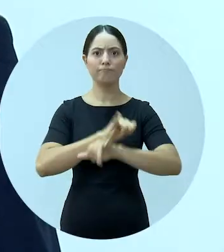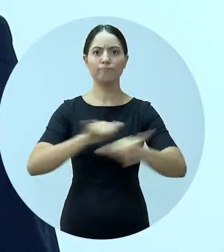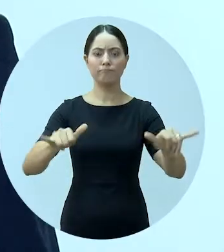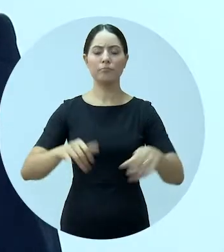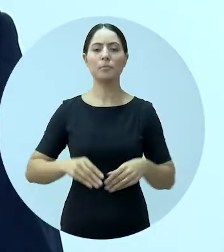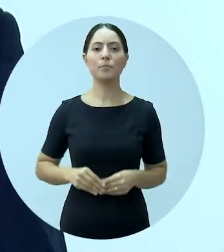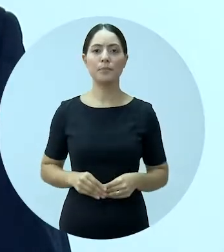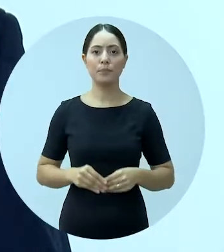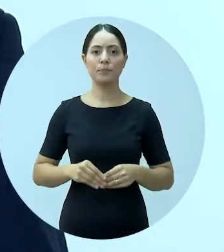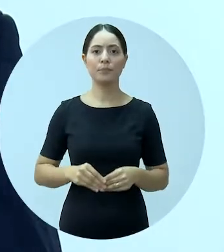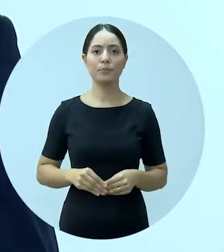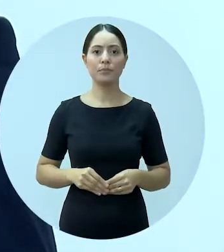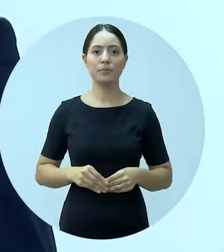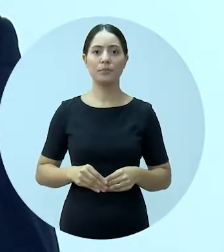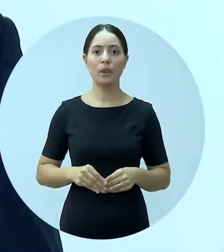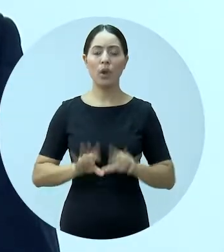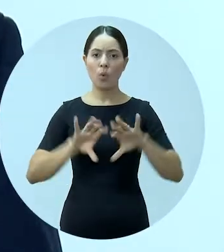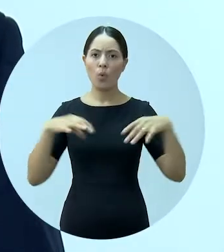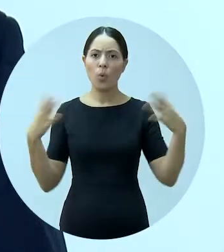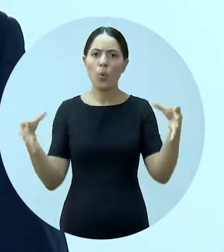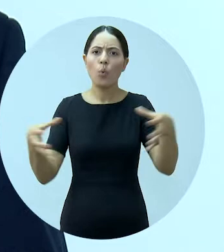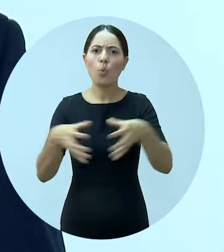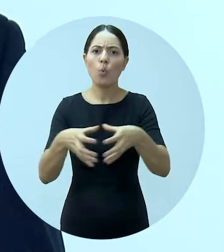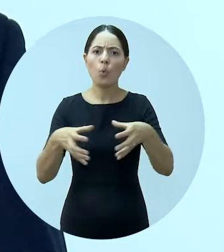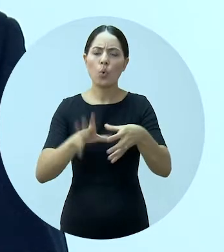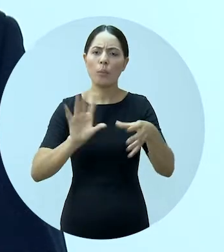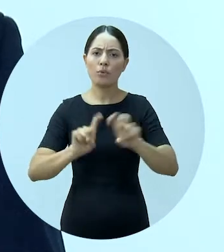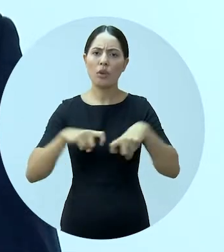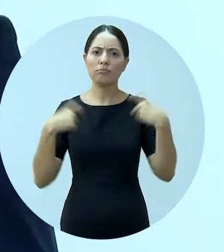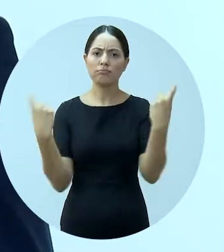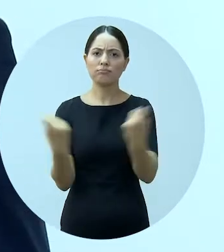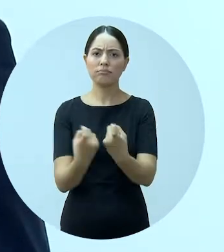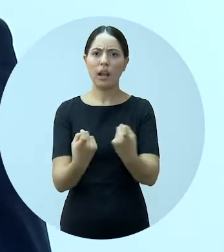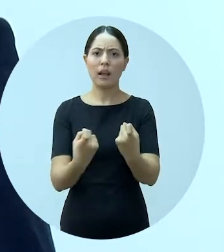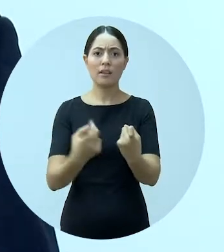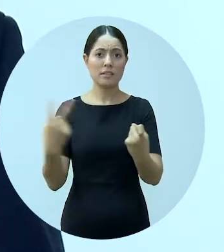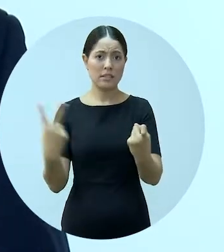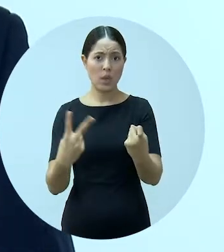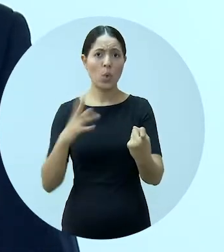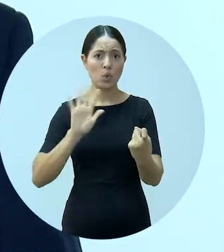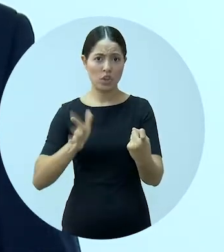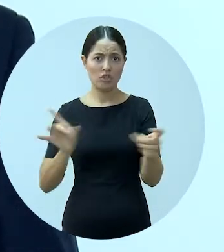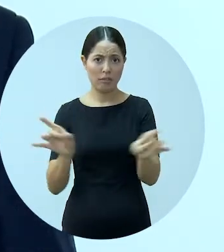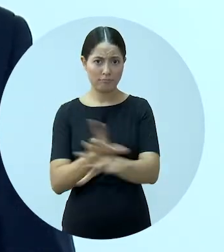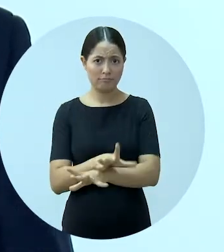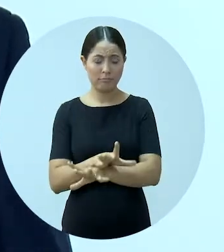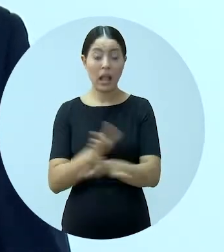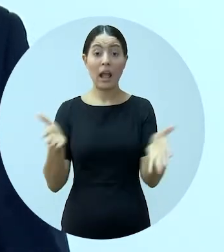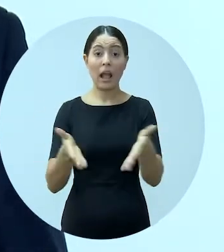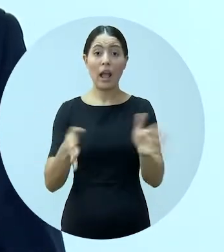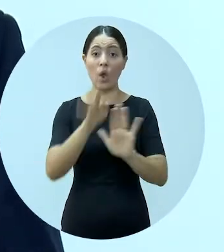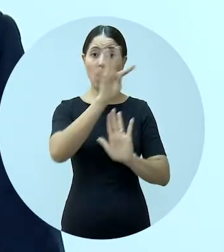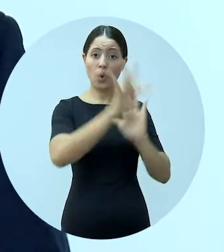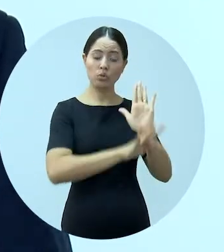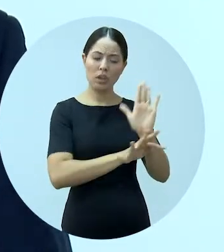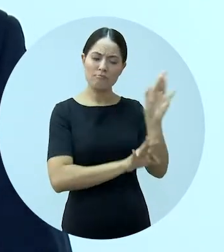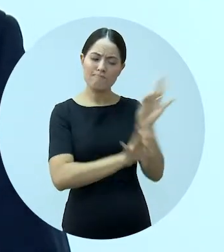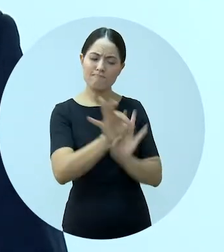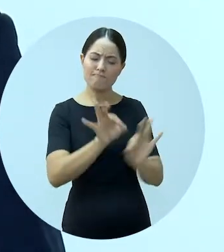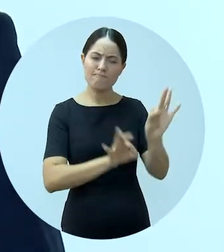O comitê finalizou a sua segunda e definitiva reunião. Agora o texto final está sendo